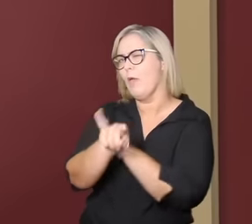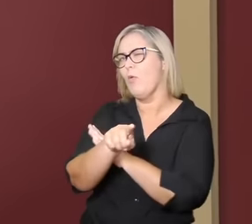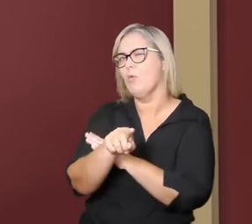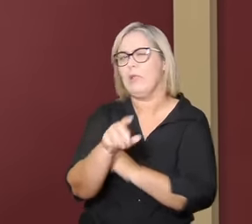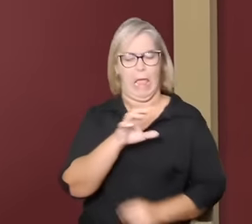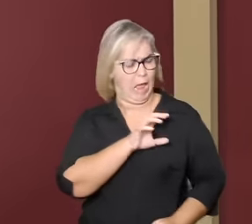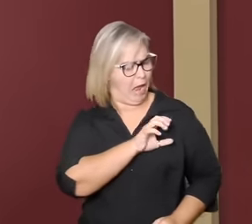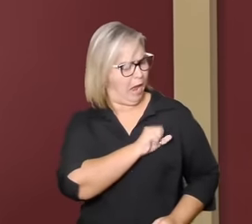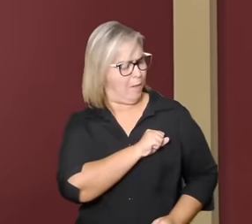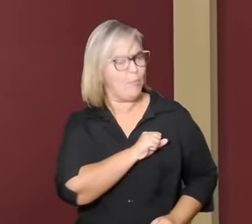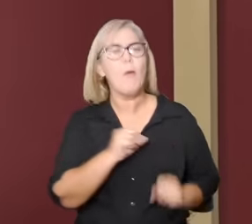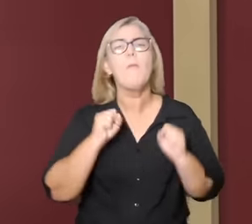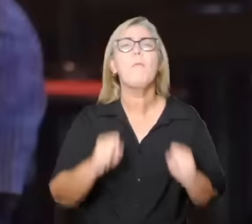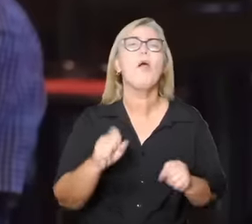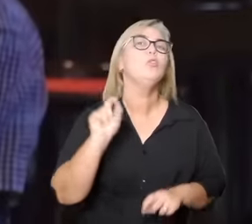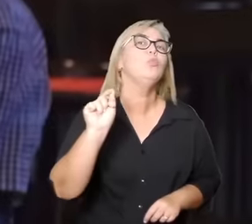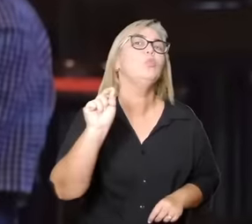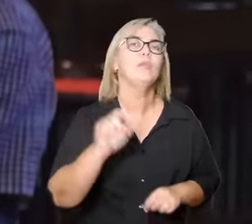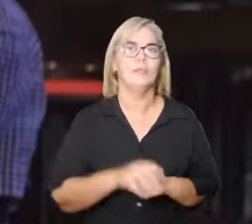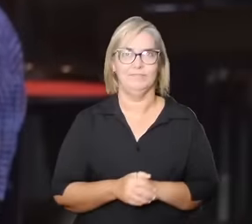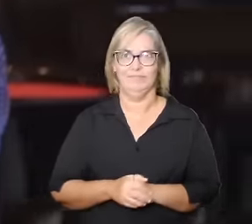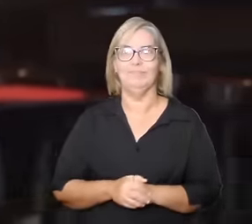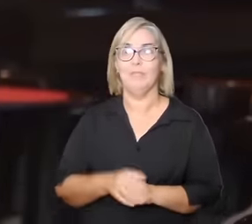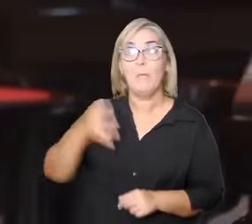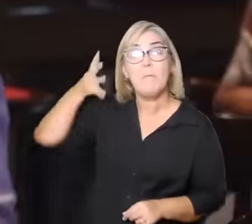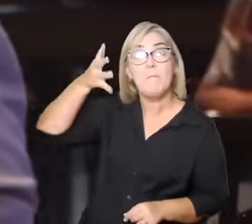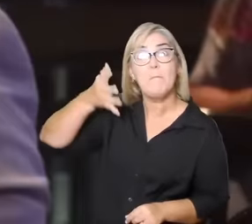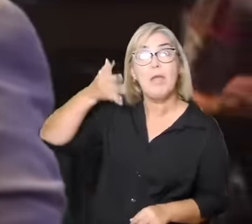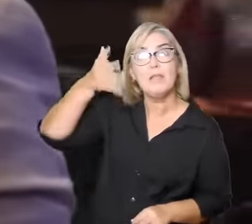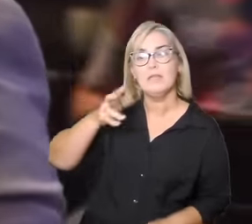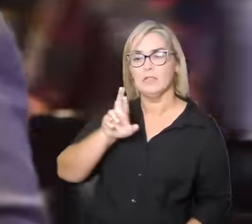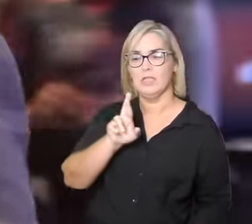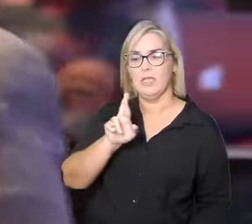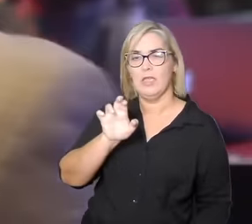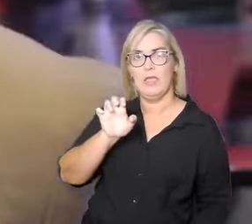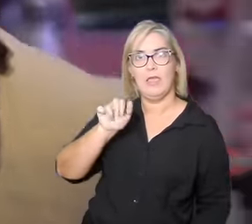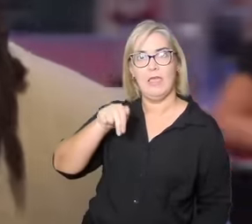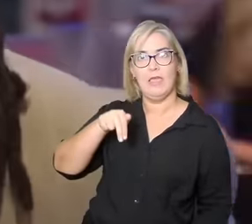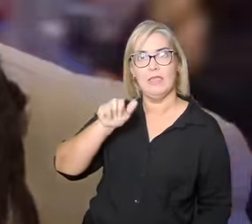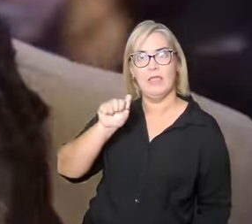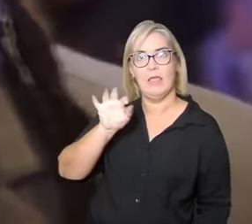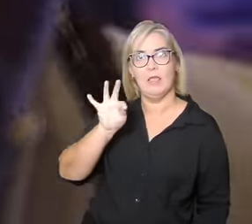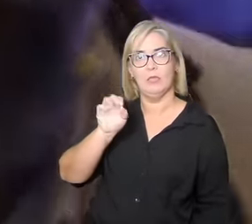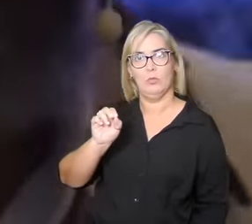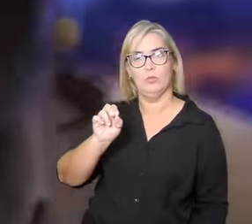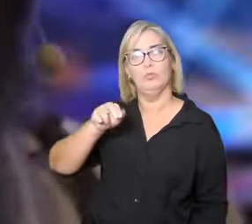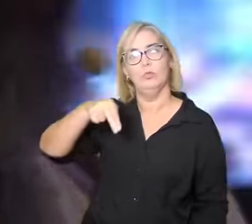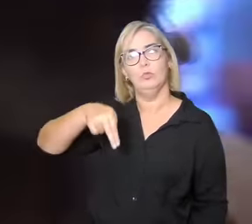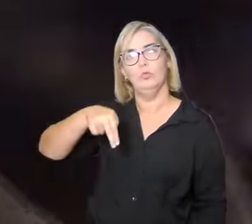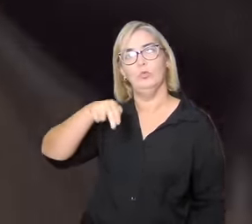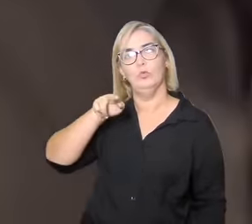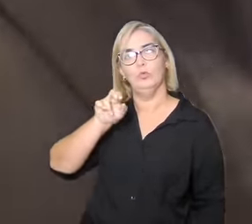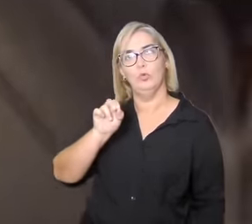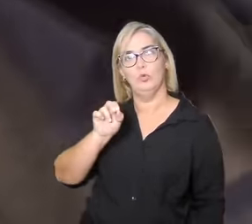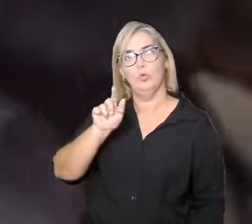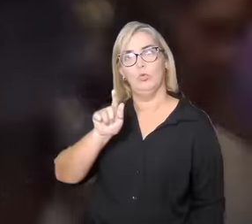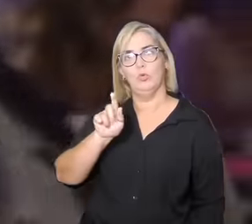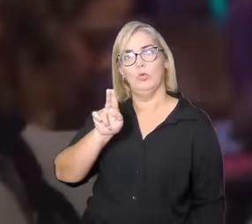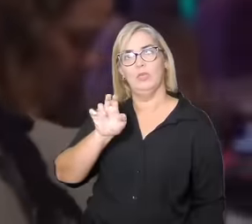que será abordado por Renato Nogueira. Então, por favor, recebam com aplausos o nosso convidado de hoje. Por favor, Renato Nogueira.